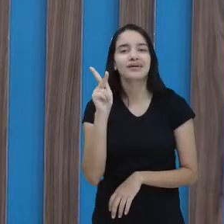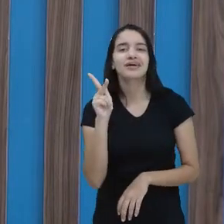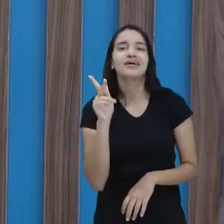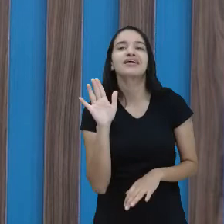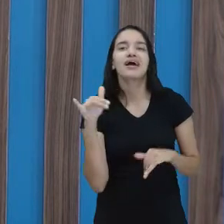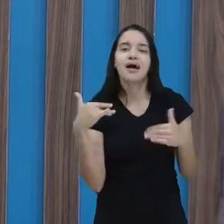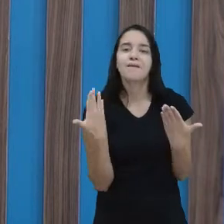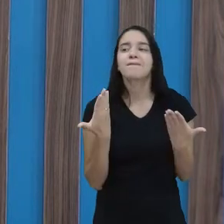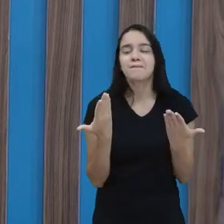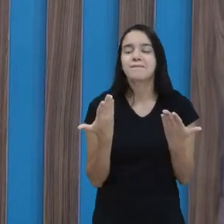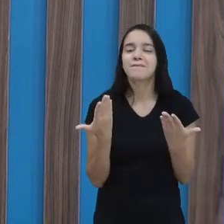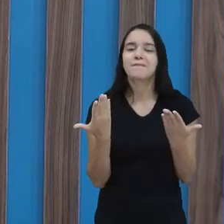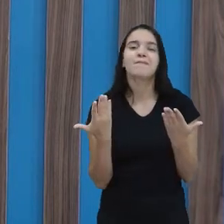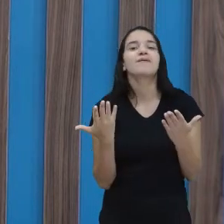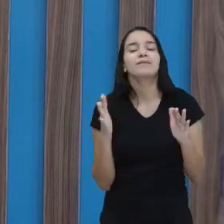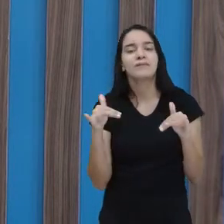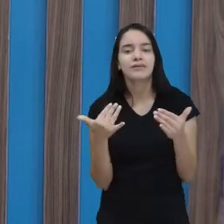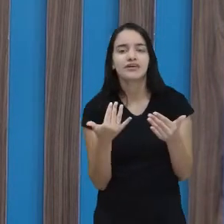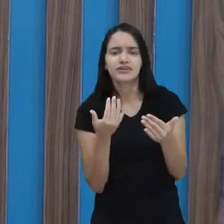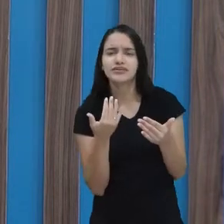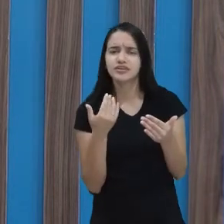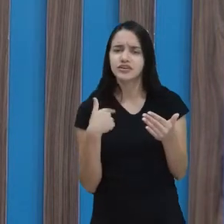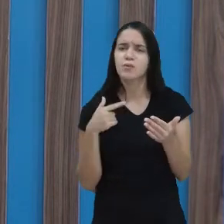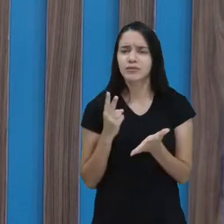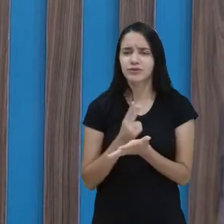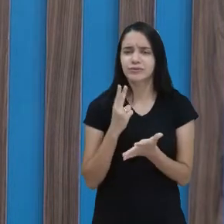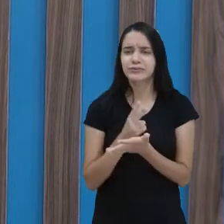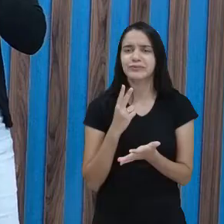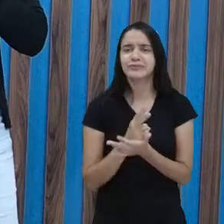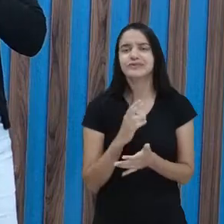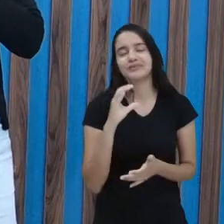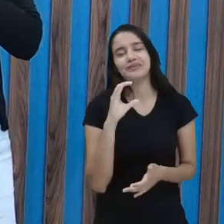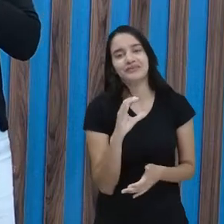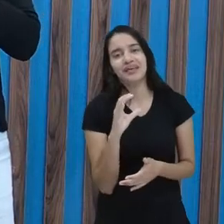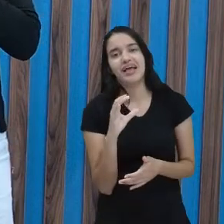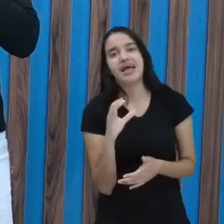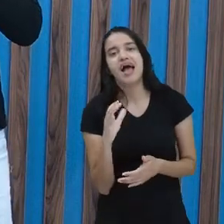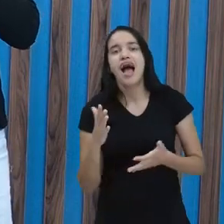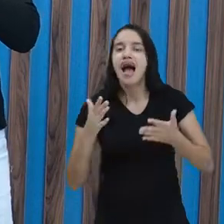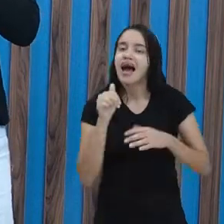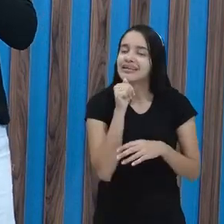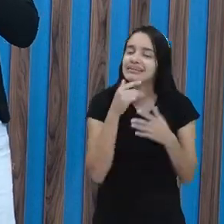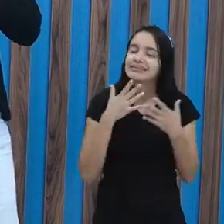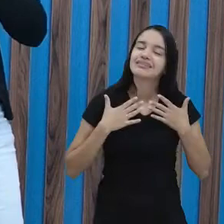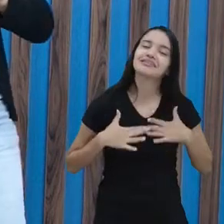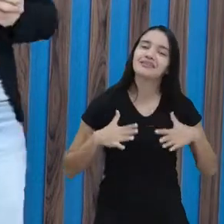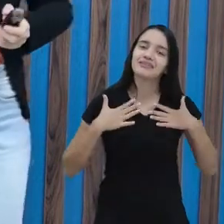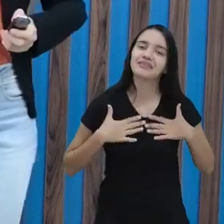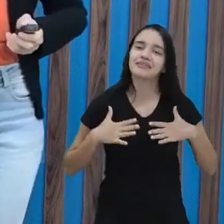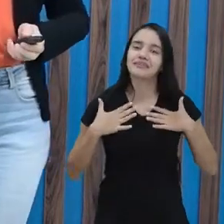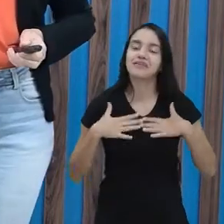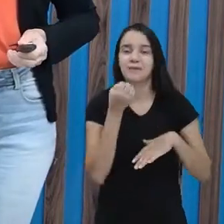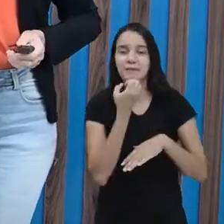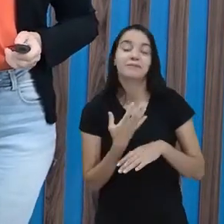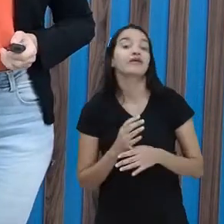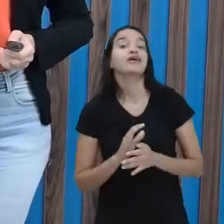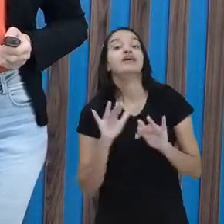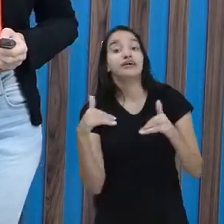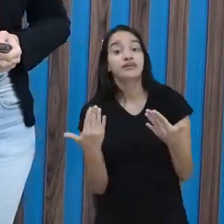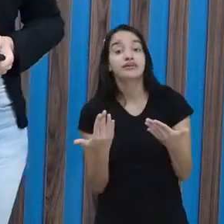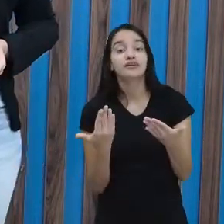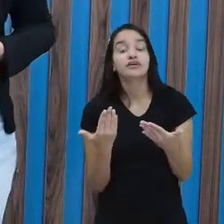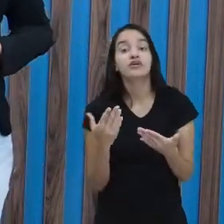valendo a intenção aí. Pode ficar com C, não tem problema. Ainda bem, professora Cátia, ainda bem, tá? Vamos lá,